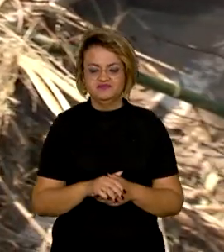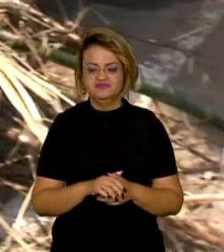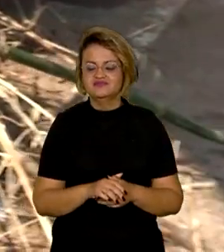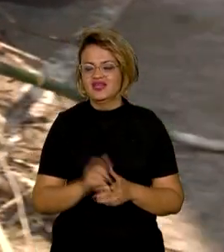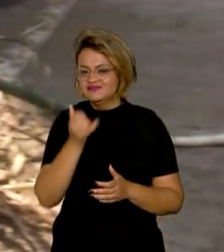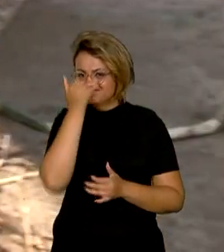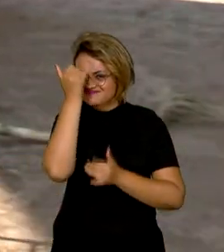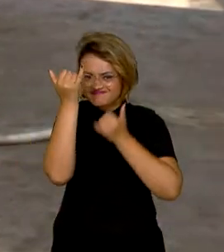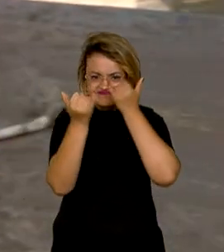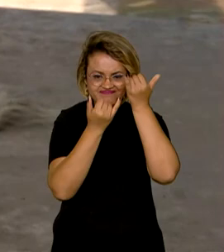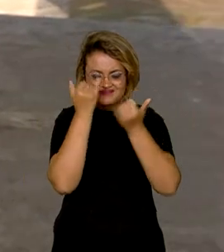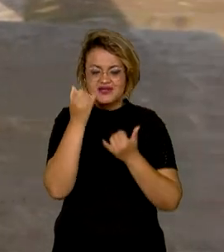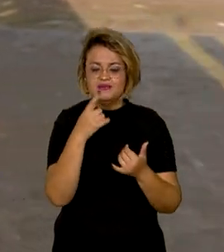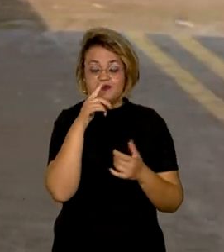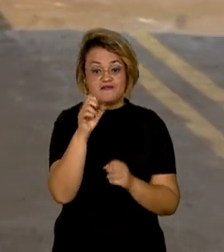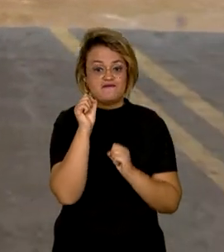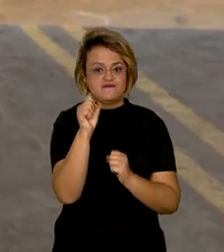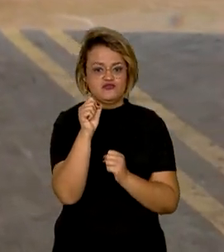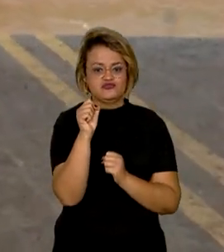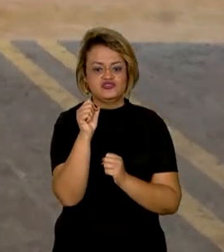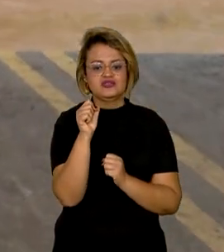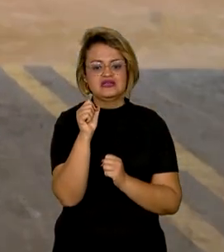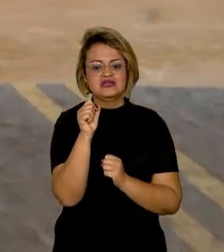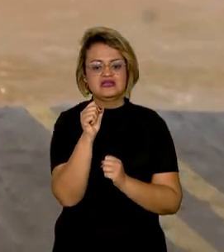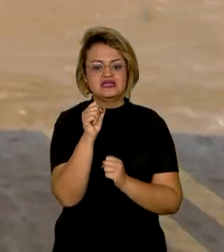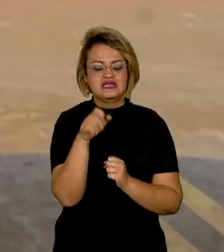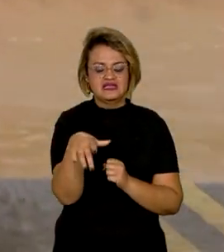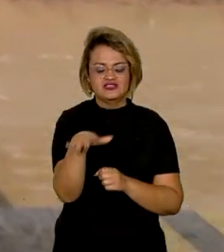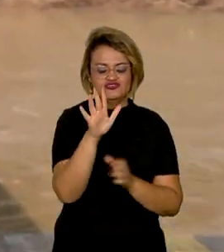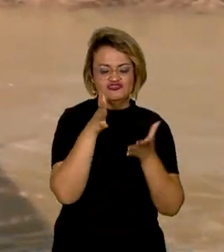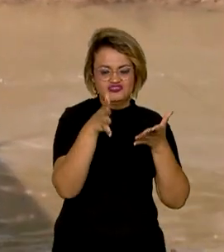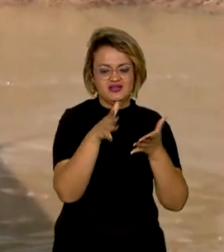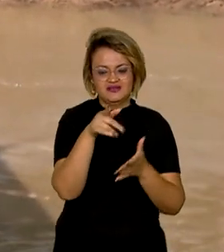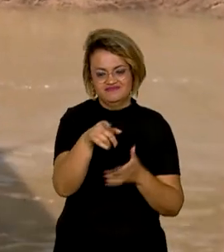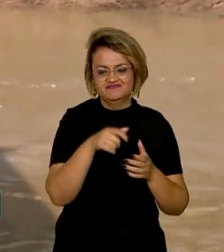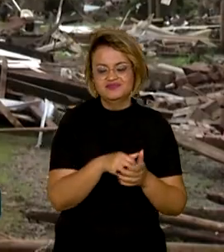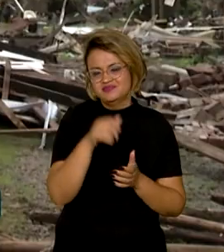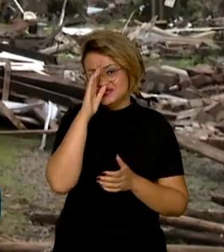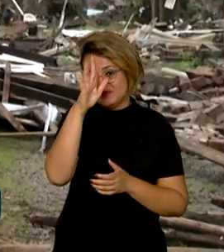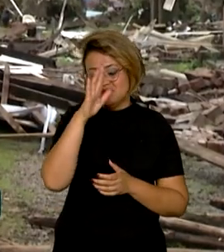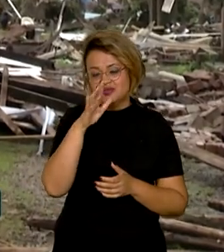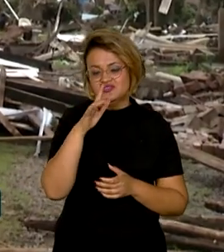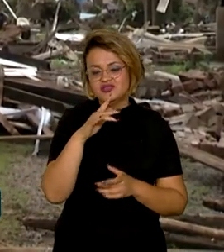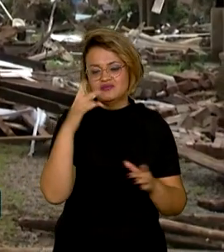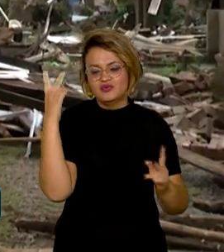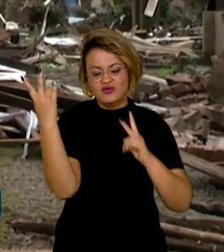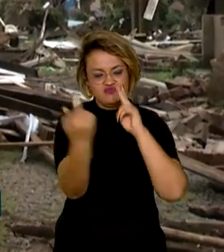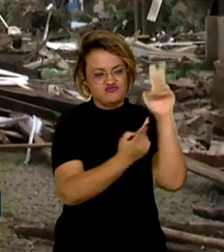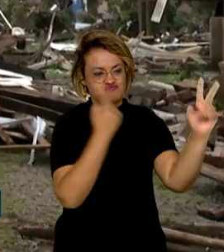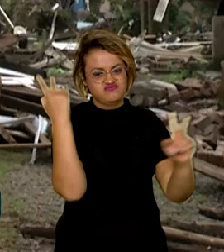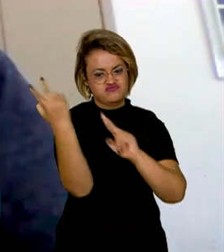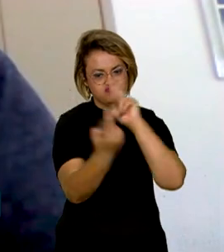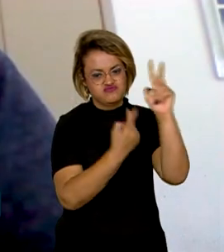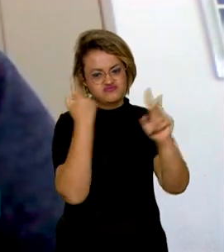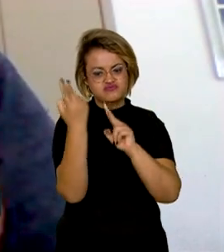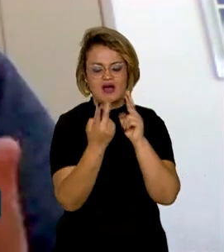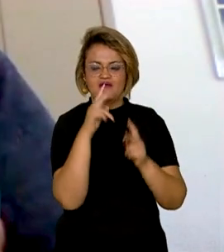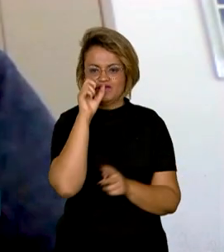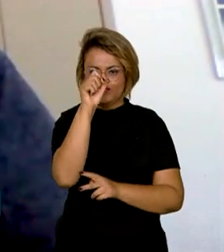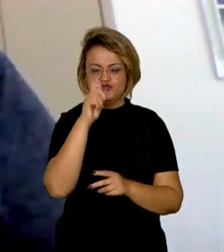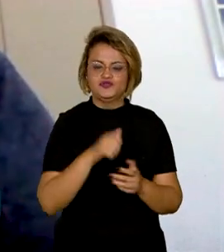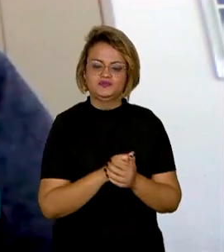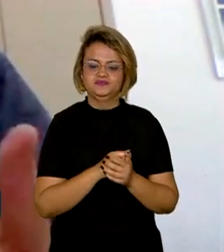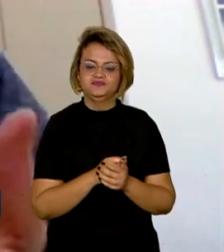devastadores quando ganham intensidade e tocam o continente, especialmente pela força dos ventos. É